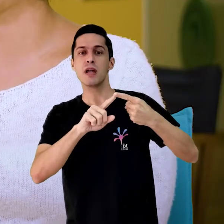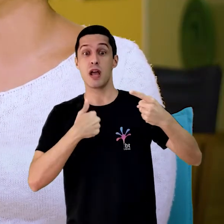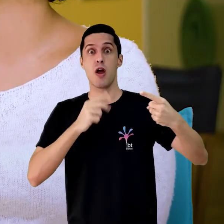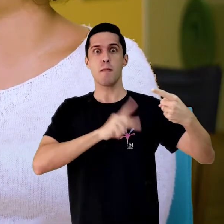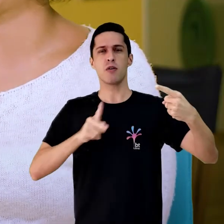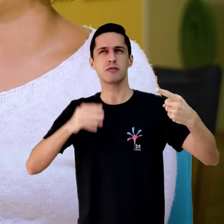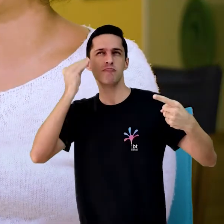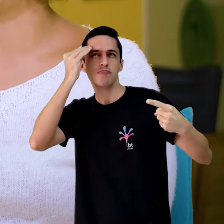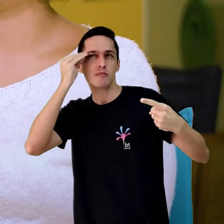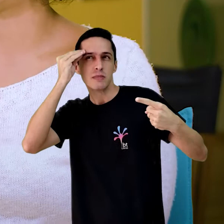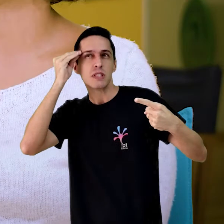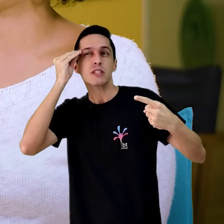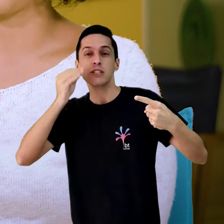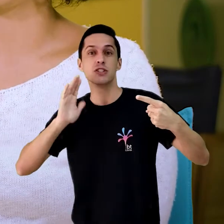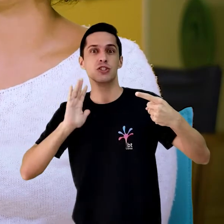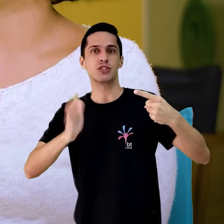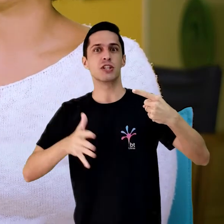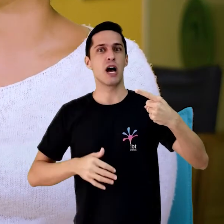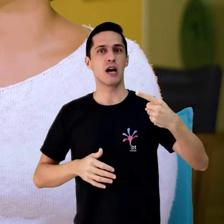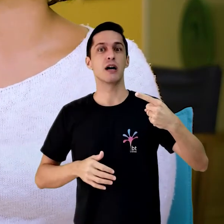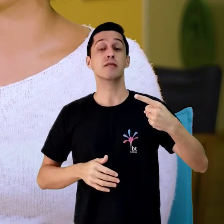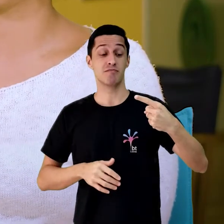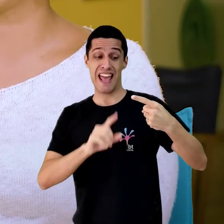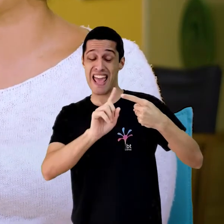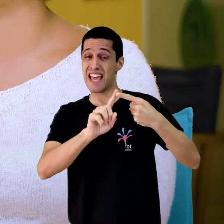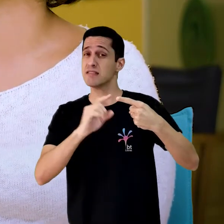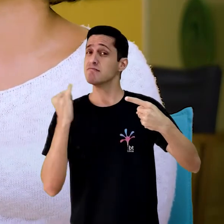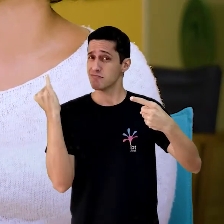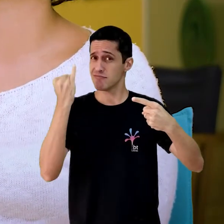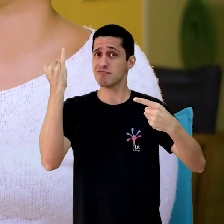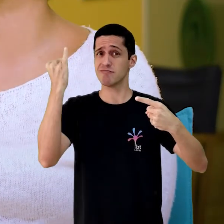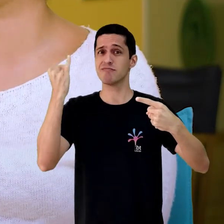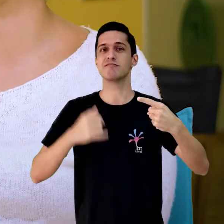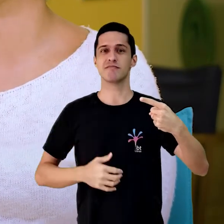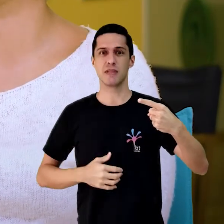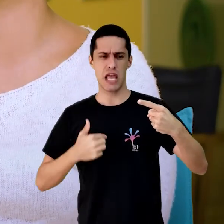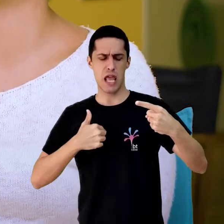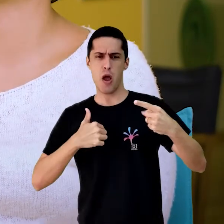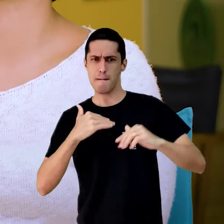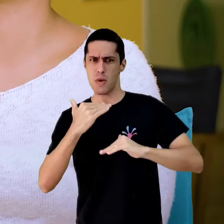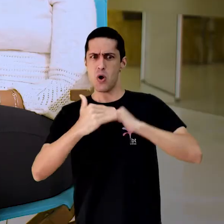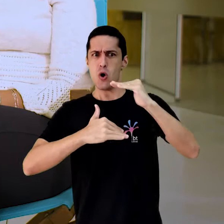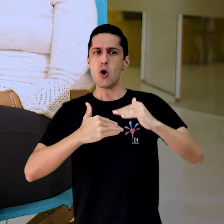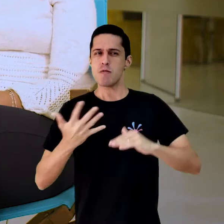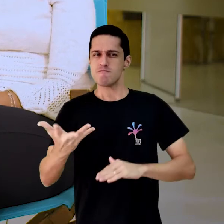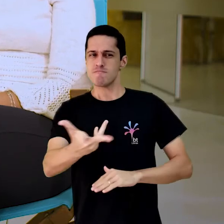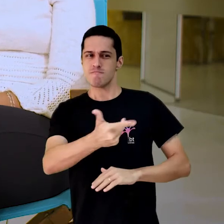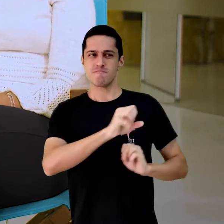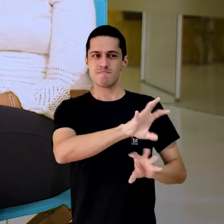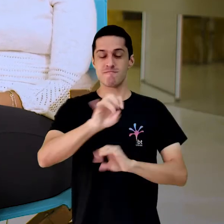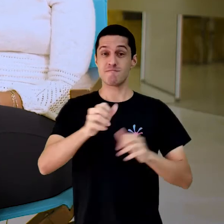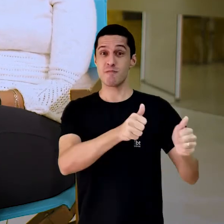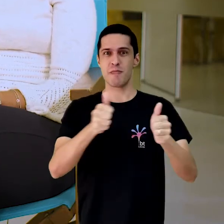experiências já vivenciadas. E, dentre as quatro, essa é a que mais influencia a construção da crença dessa auto eficácia. A segunda